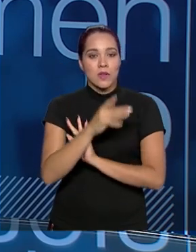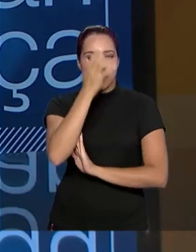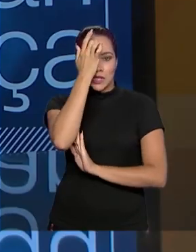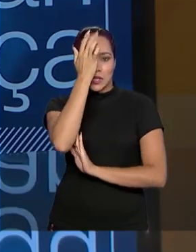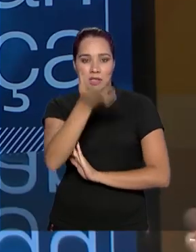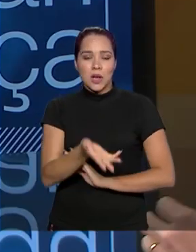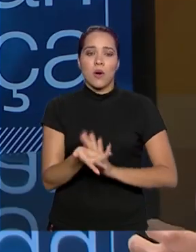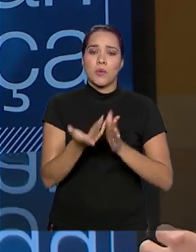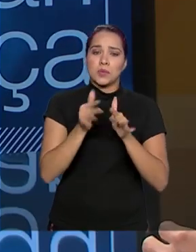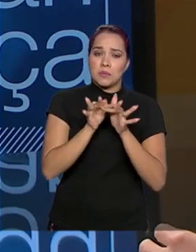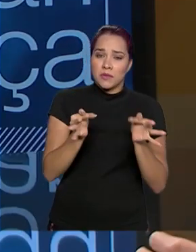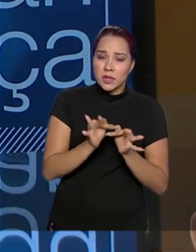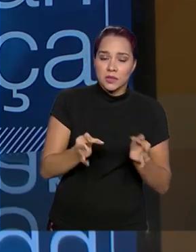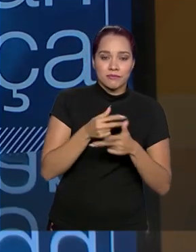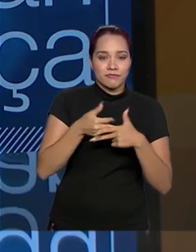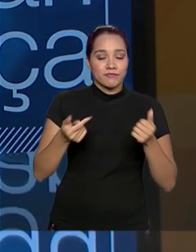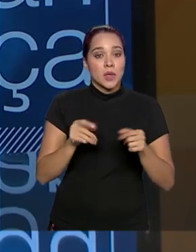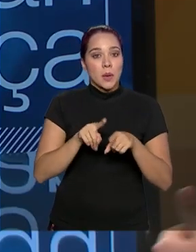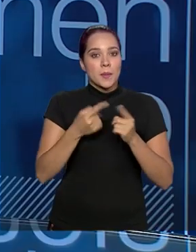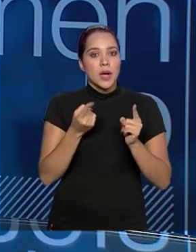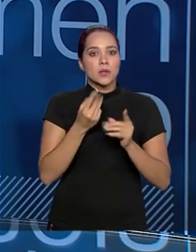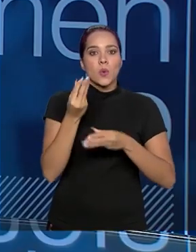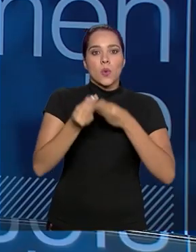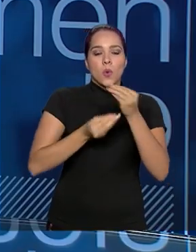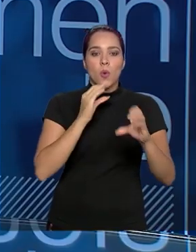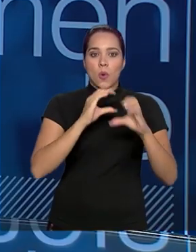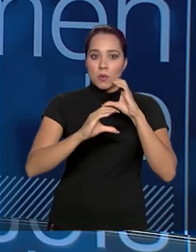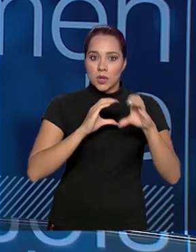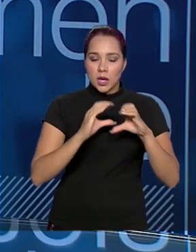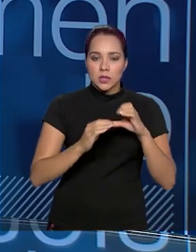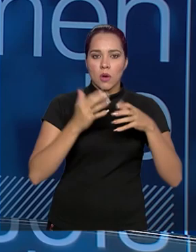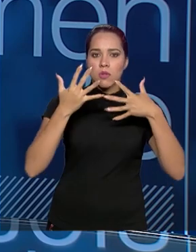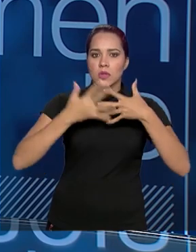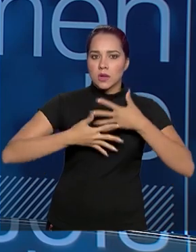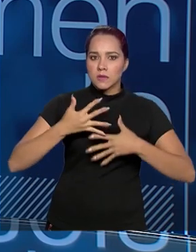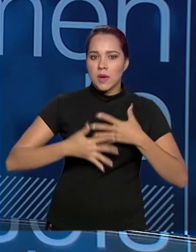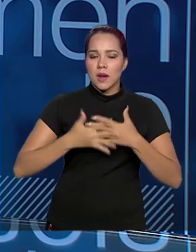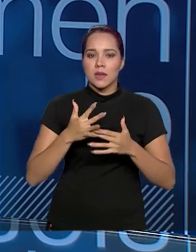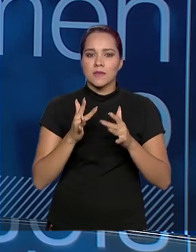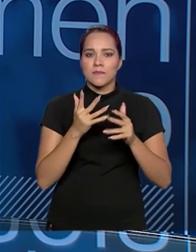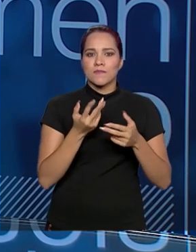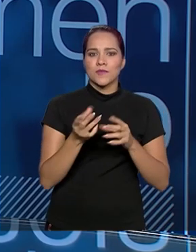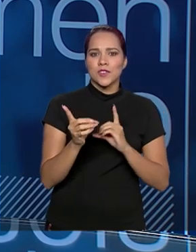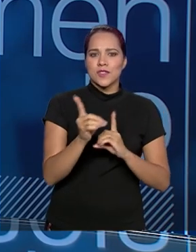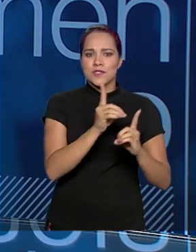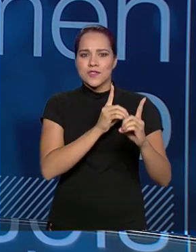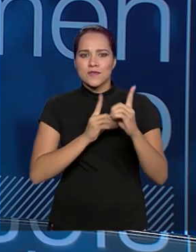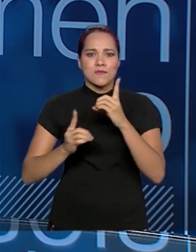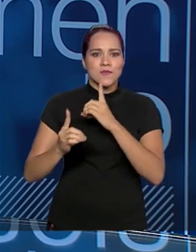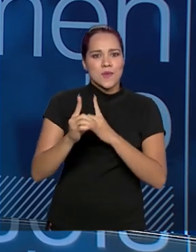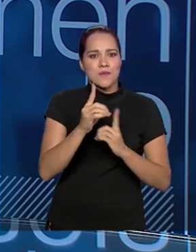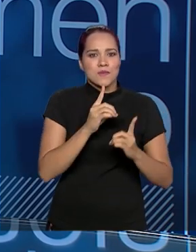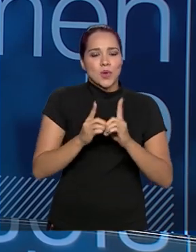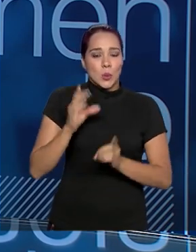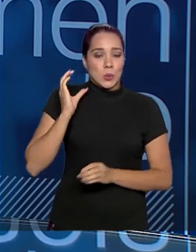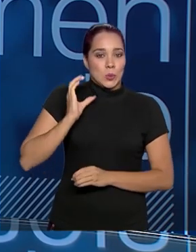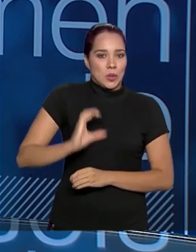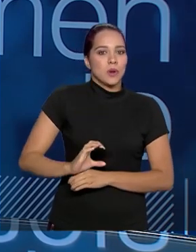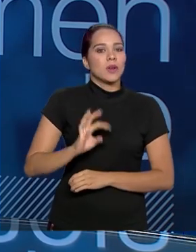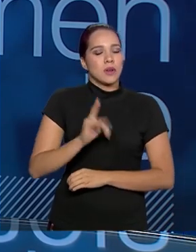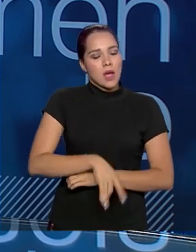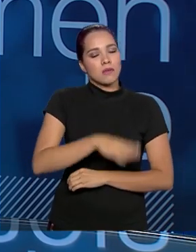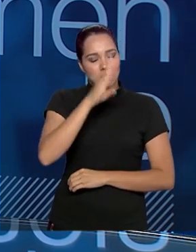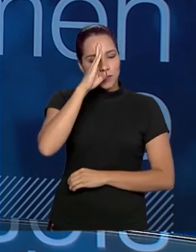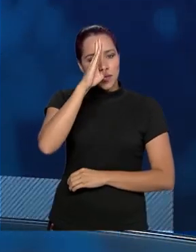desburocratização, mas o quesito de comunicação, de transparência, de interação com o cidadão é uma das